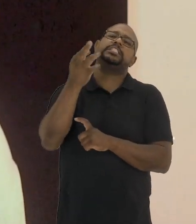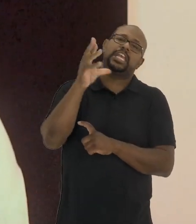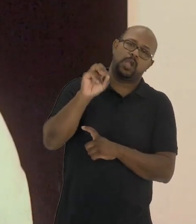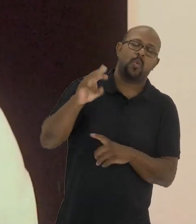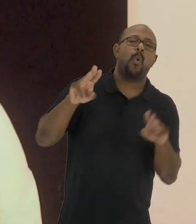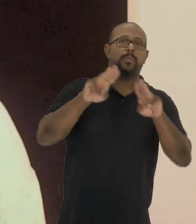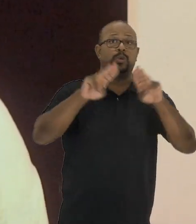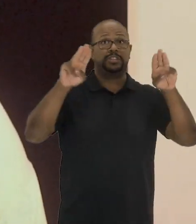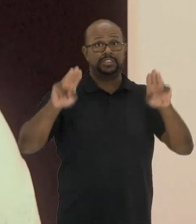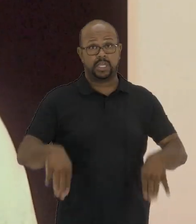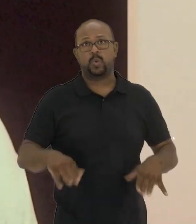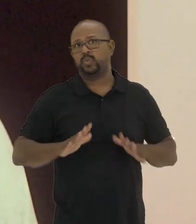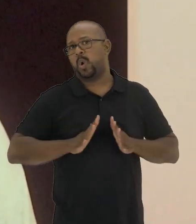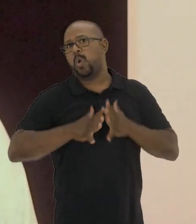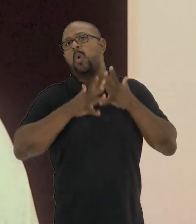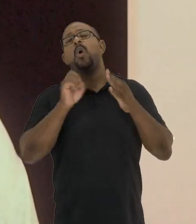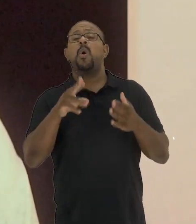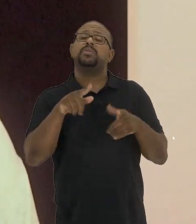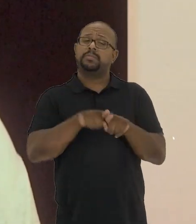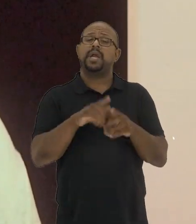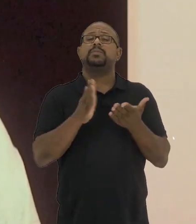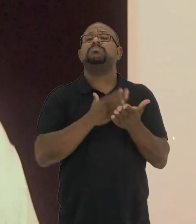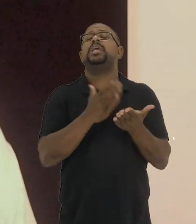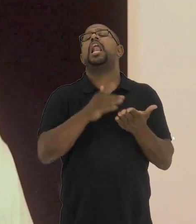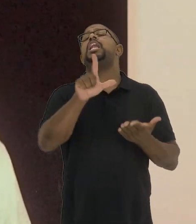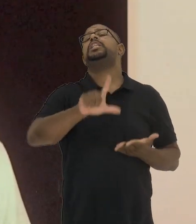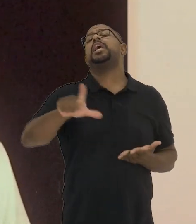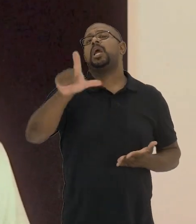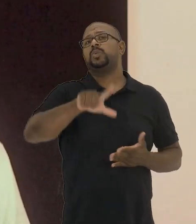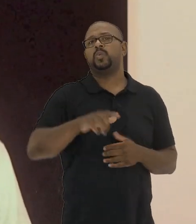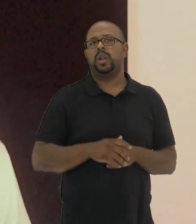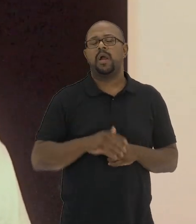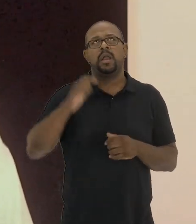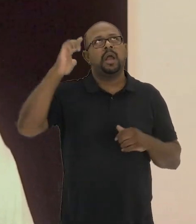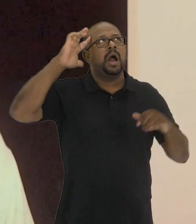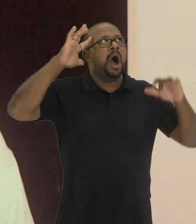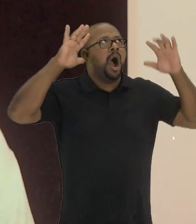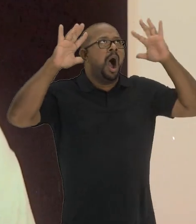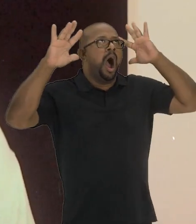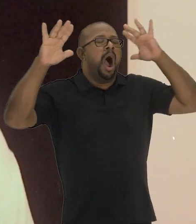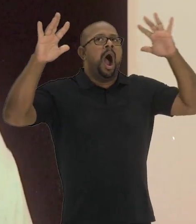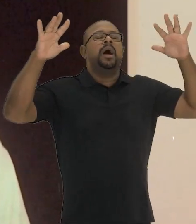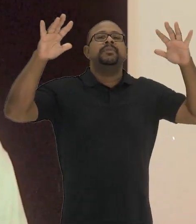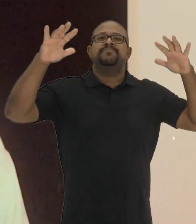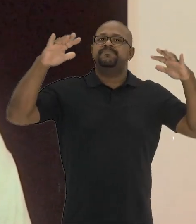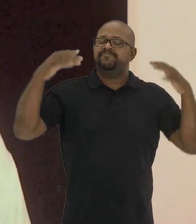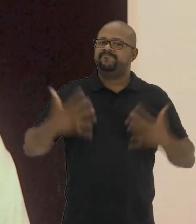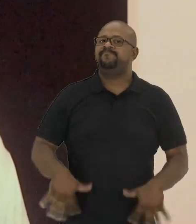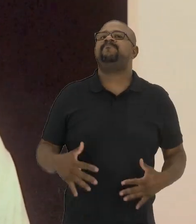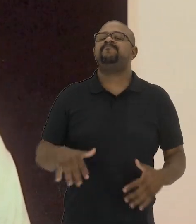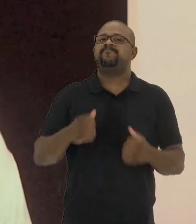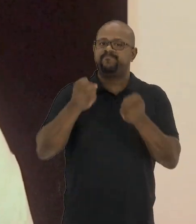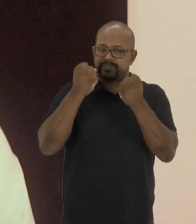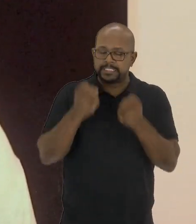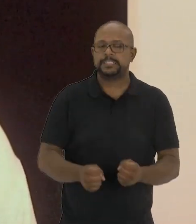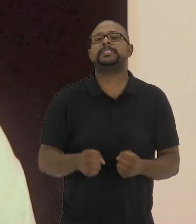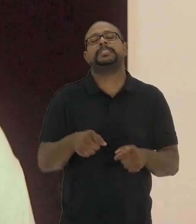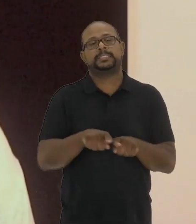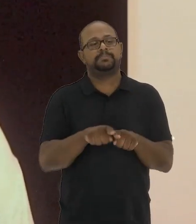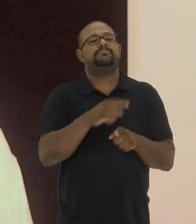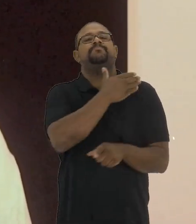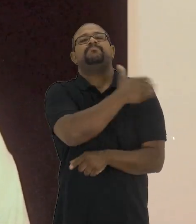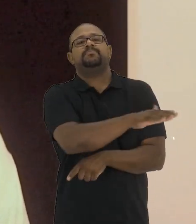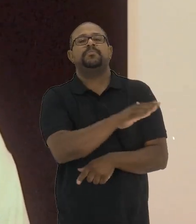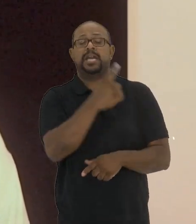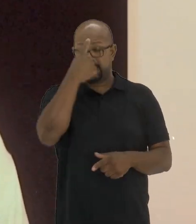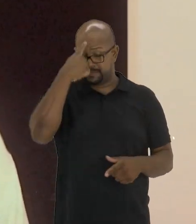nos circos ou famosos museus dos horrores, ou na literatura, um imaginário que, infelizmente, foi demarcador